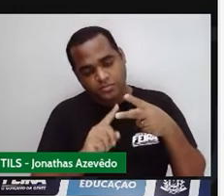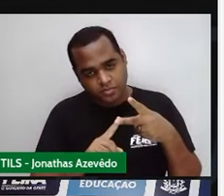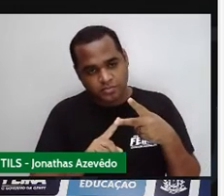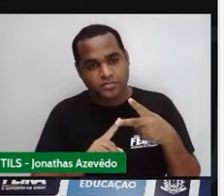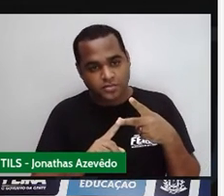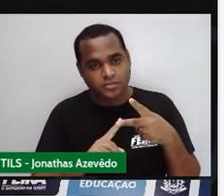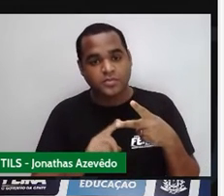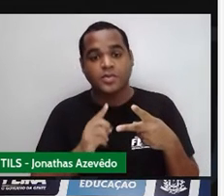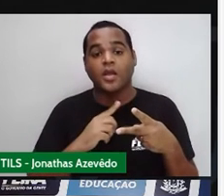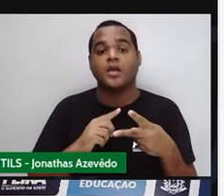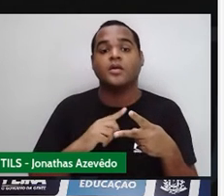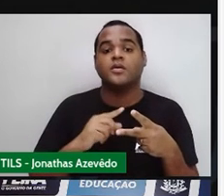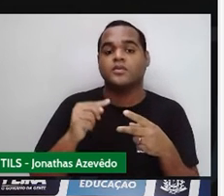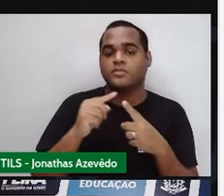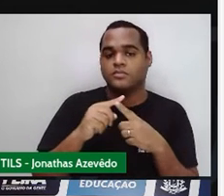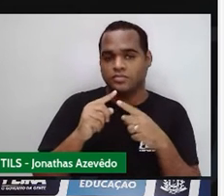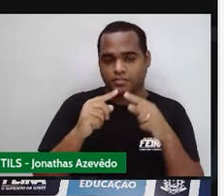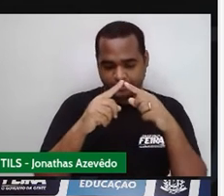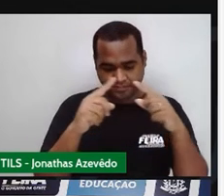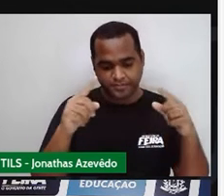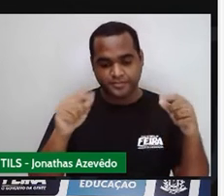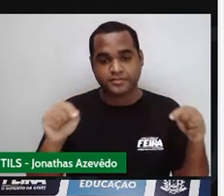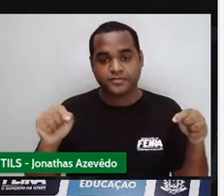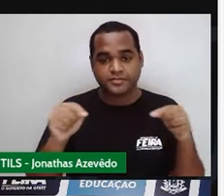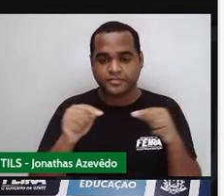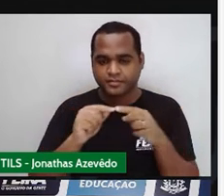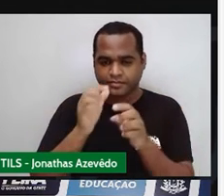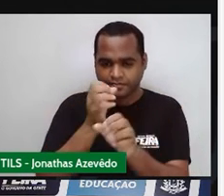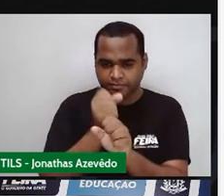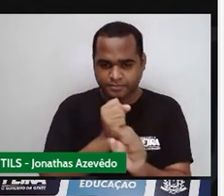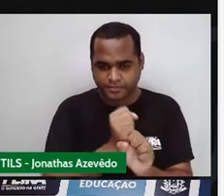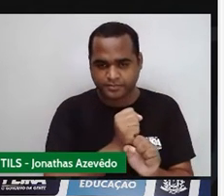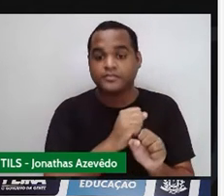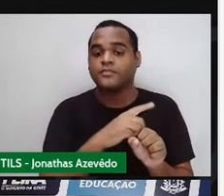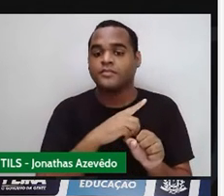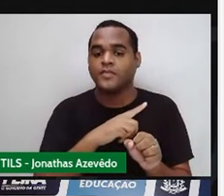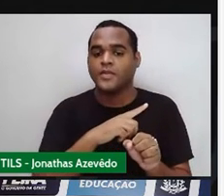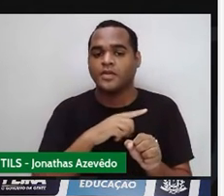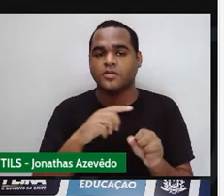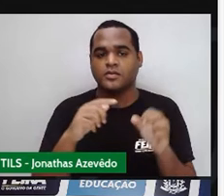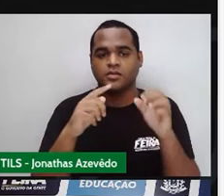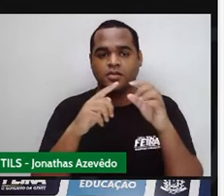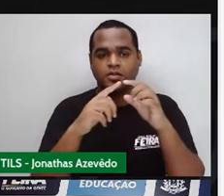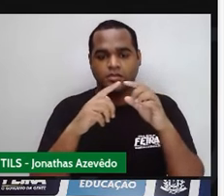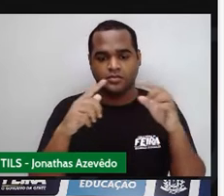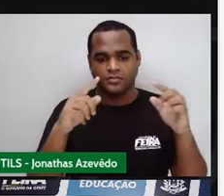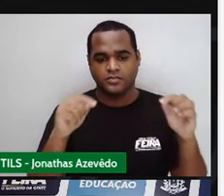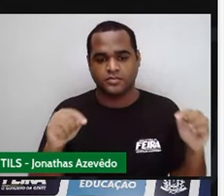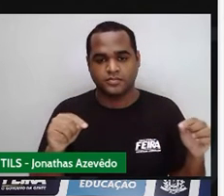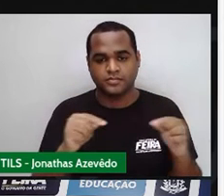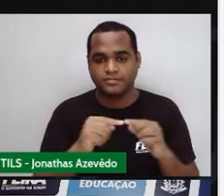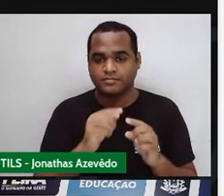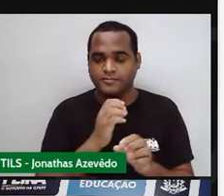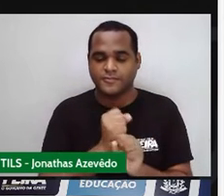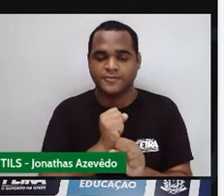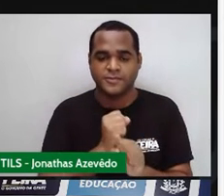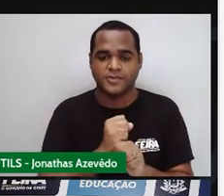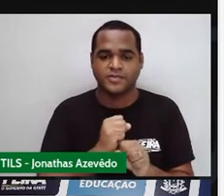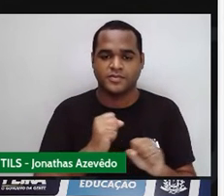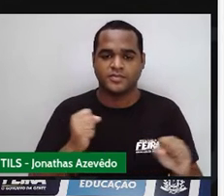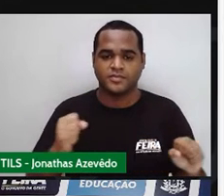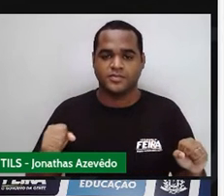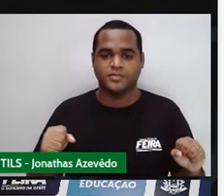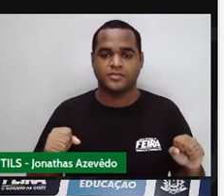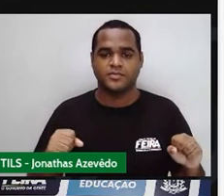trapézio são esses segmentos aqui, ó. Esse, essa daqui é uma diagonal do trapézio, você pode escolher essa.